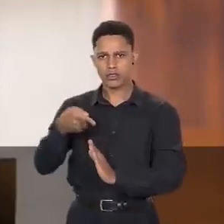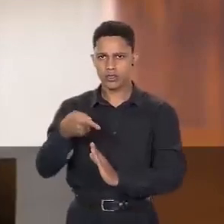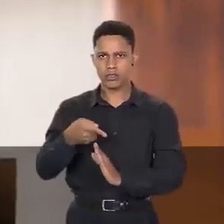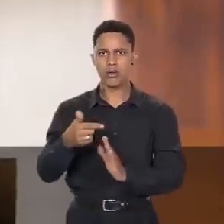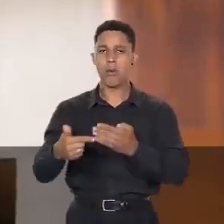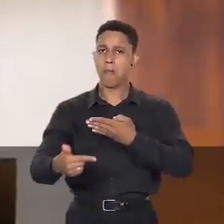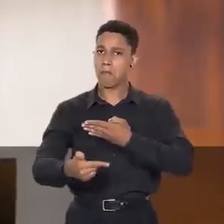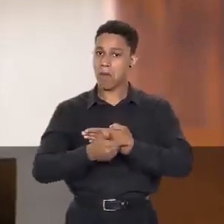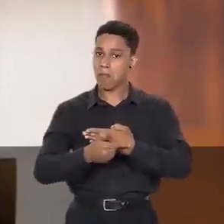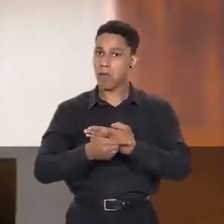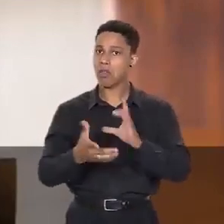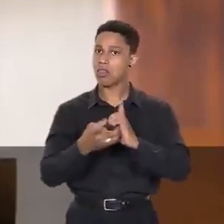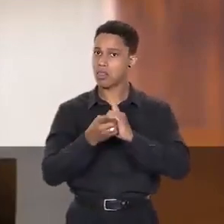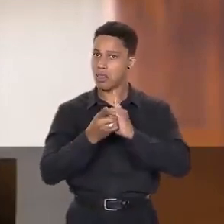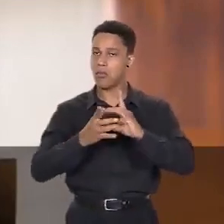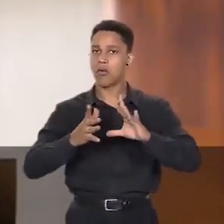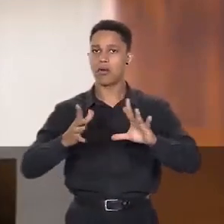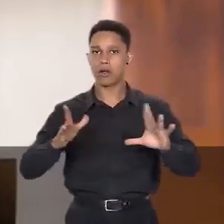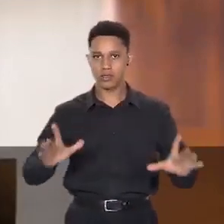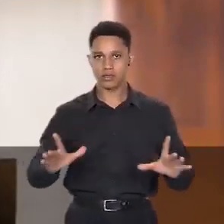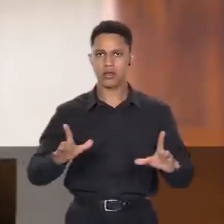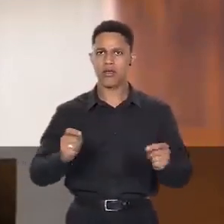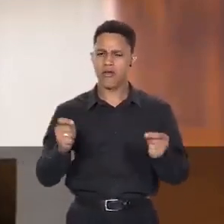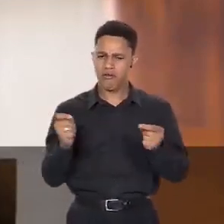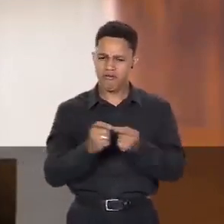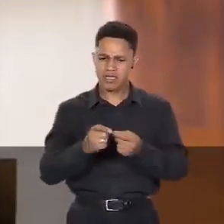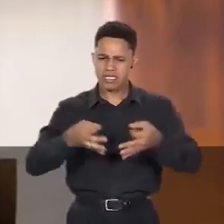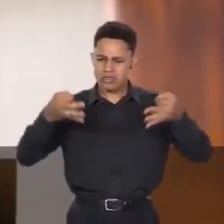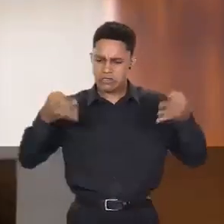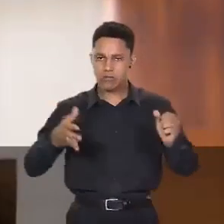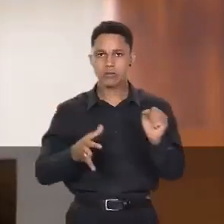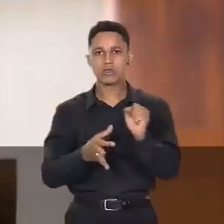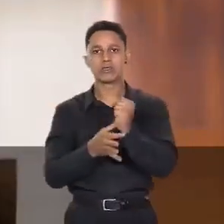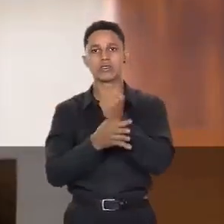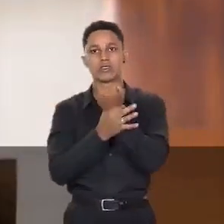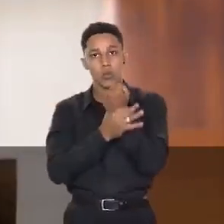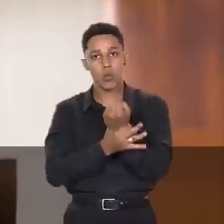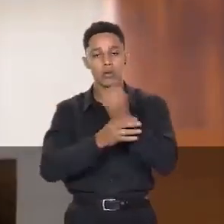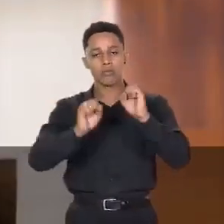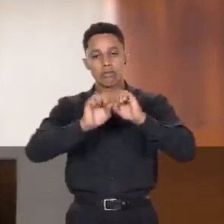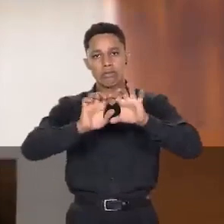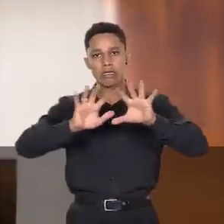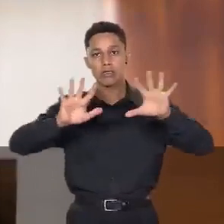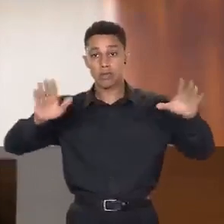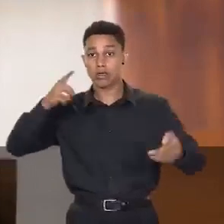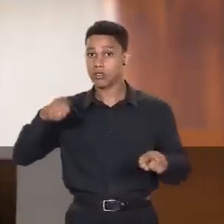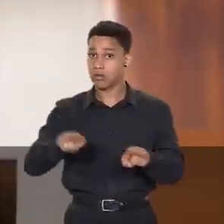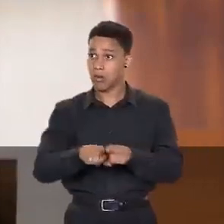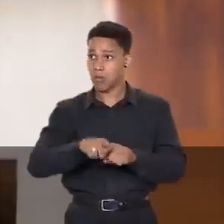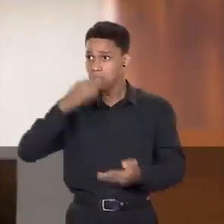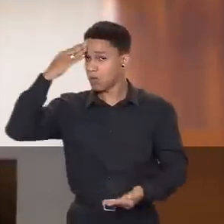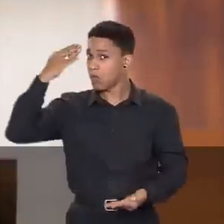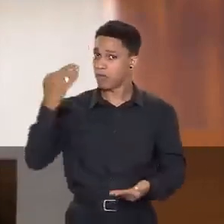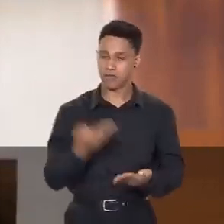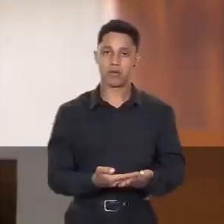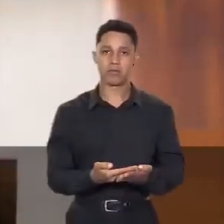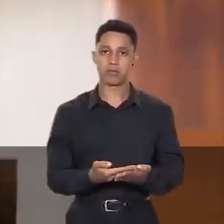exercício da democracia seja realizado de maneira segura, transparente e confiável.